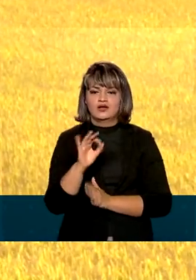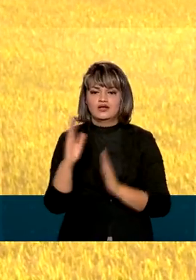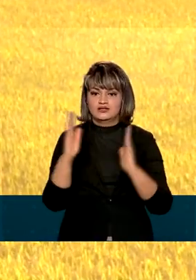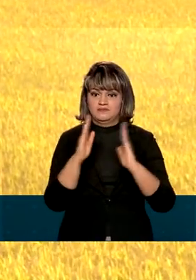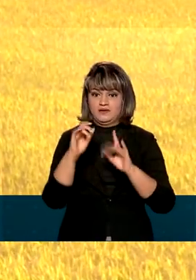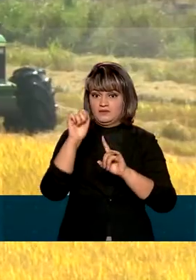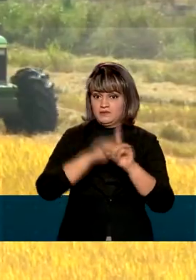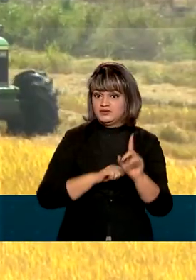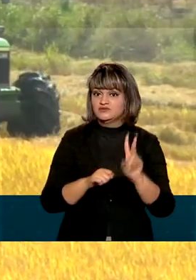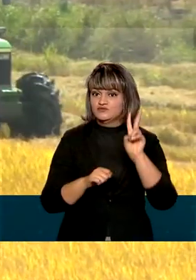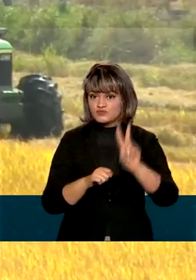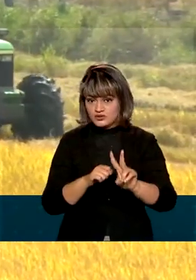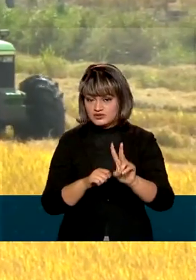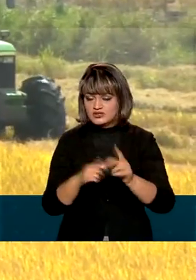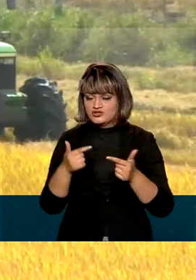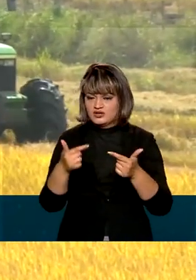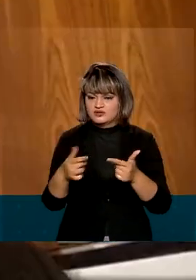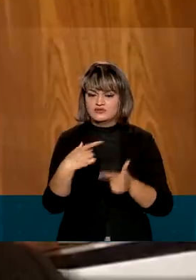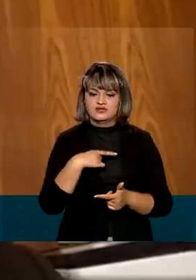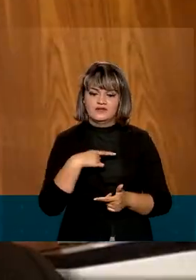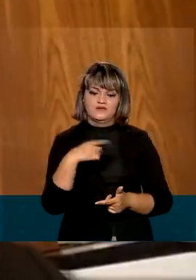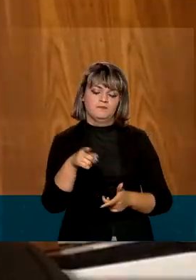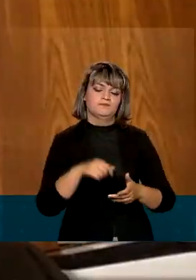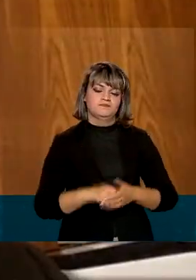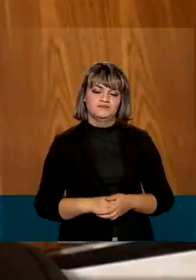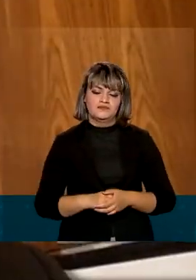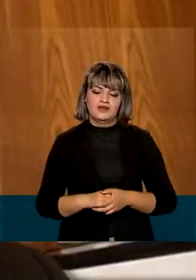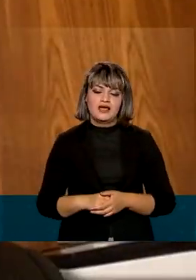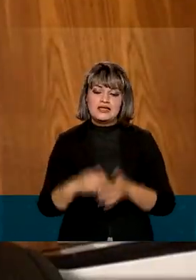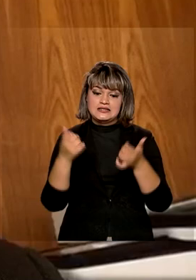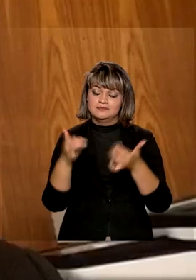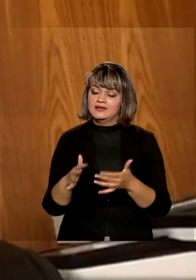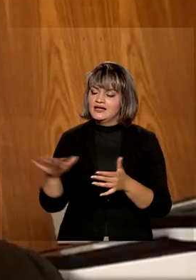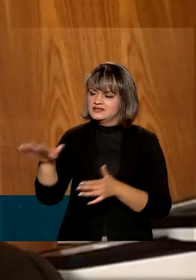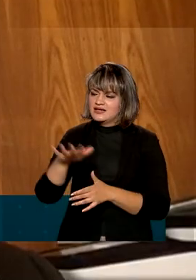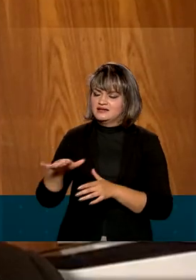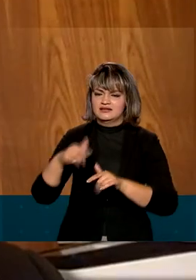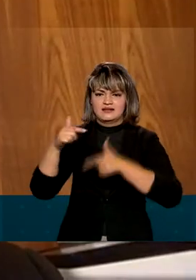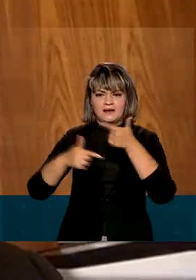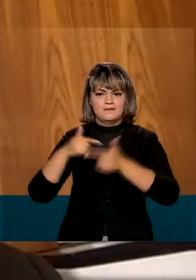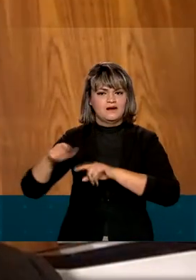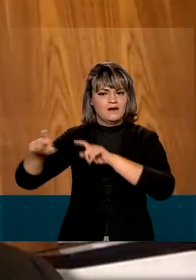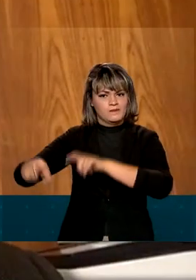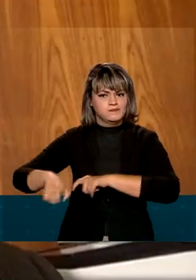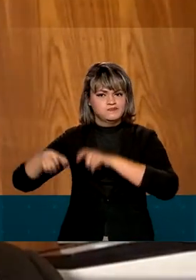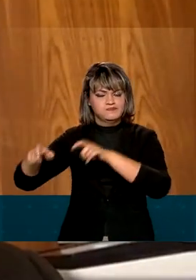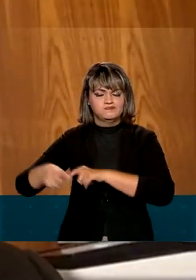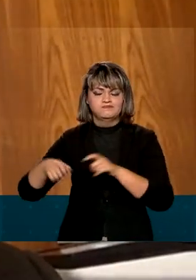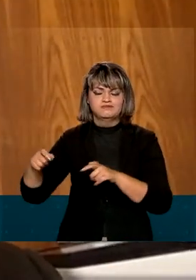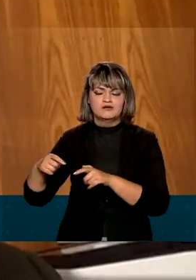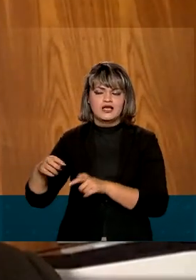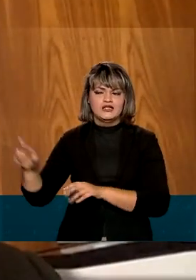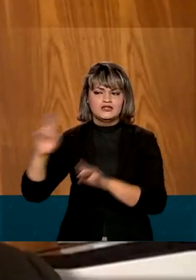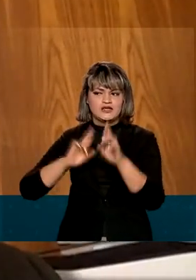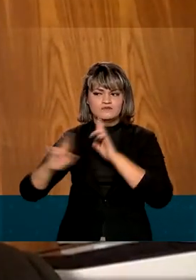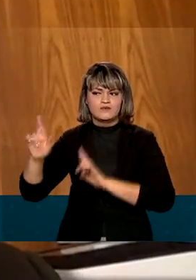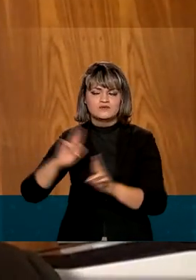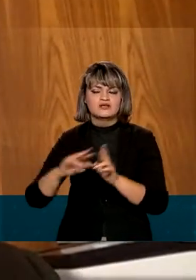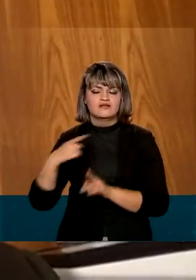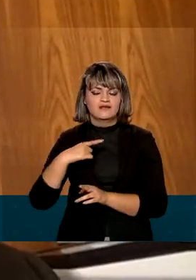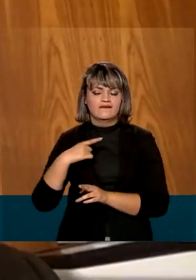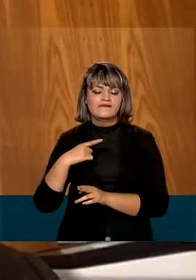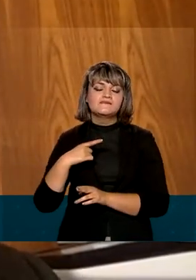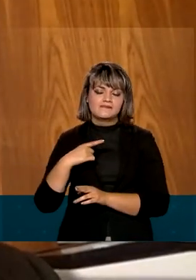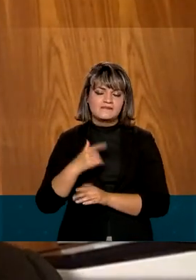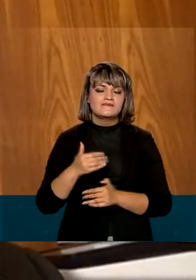primeiros dois meses de operações. Os produtores brasileiros continuam dando sinais de que caminhamos